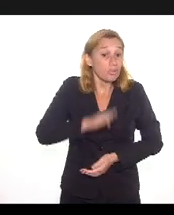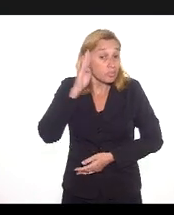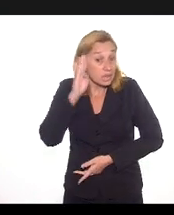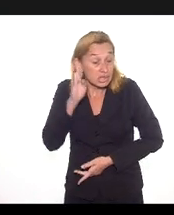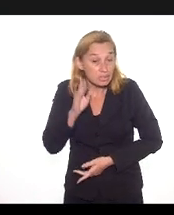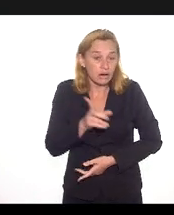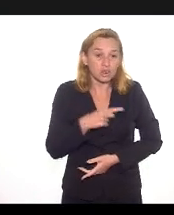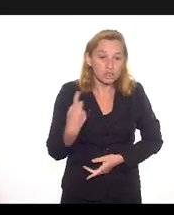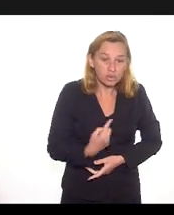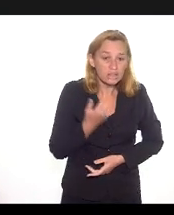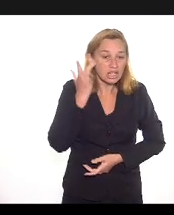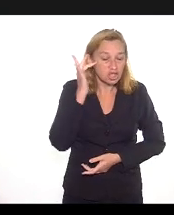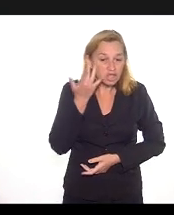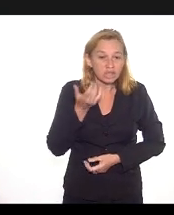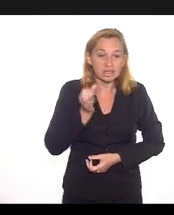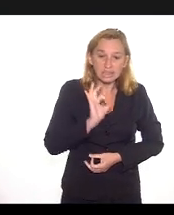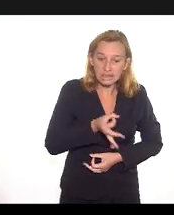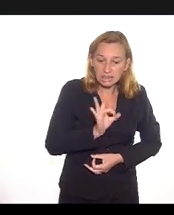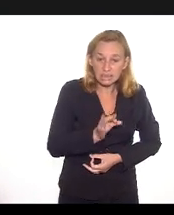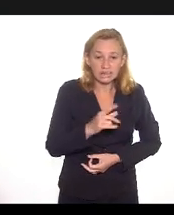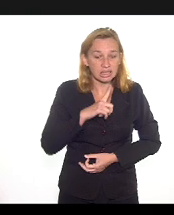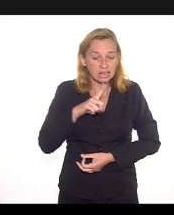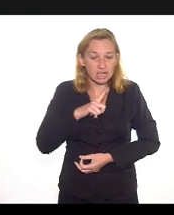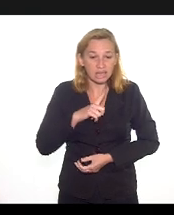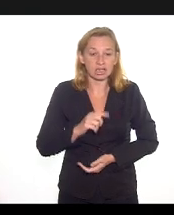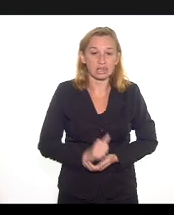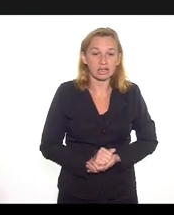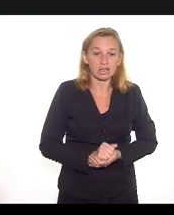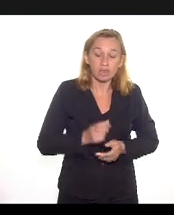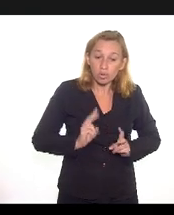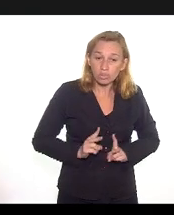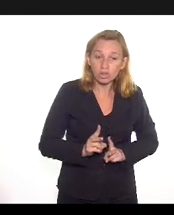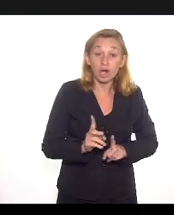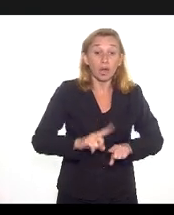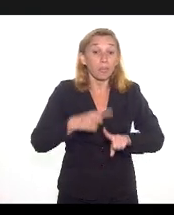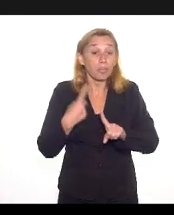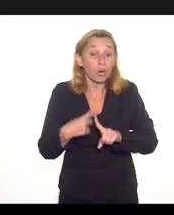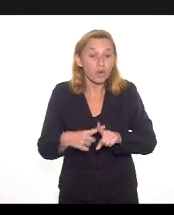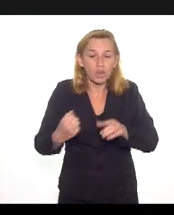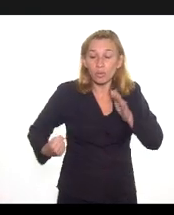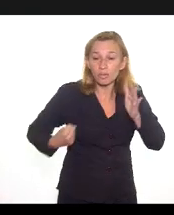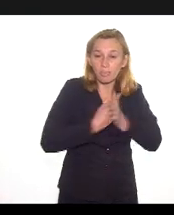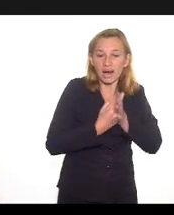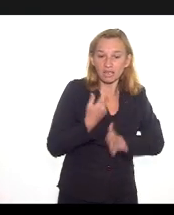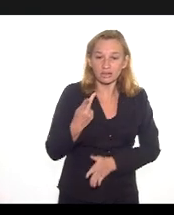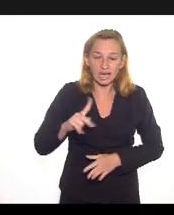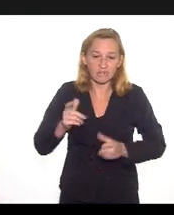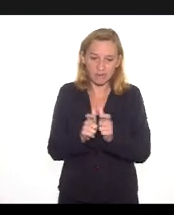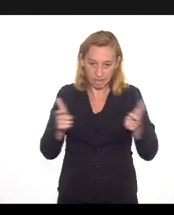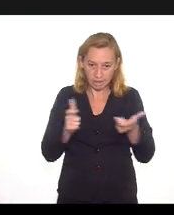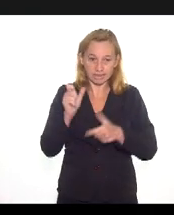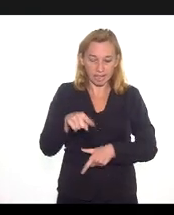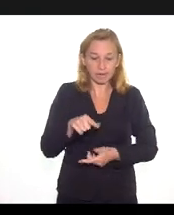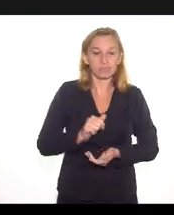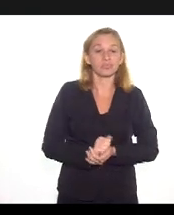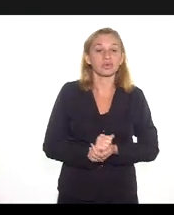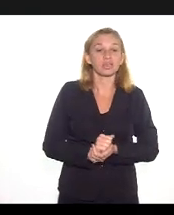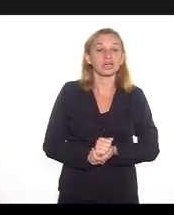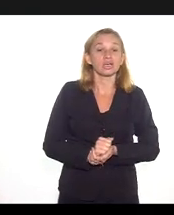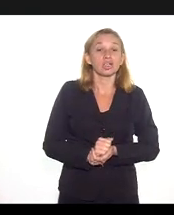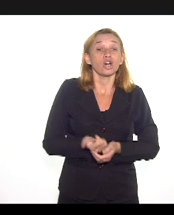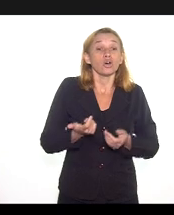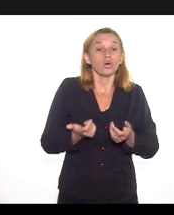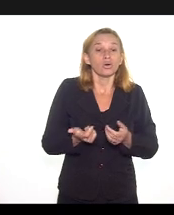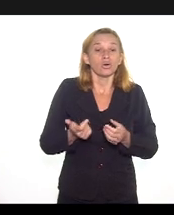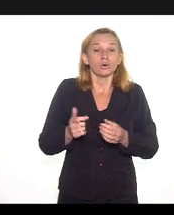e a gente acha que ela deve ter de alguma forma uma permanência, porque o impacto dela foi muito grande. Um programa de